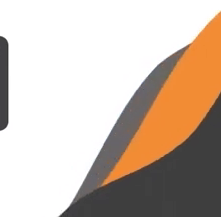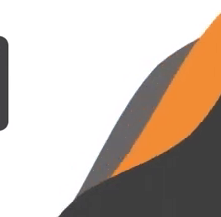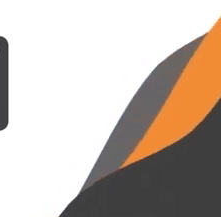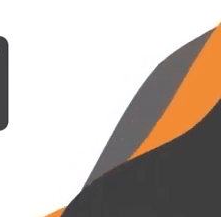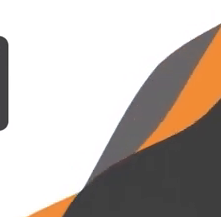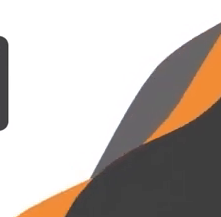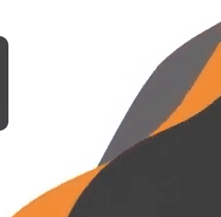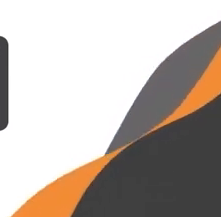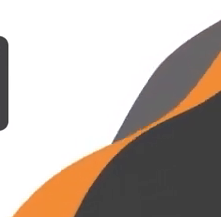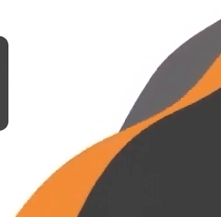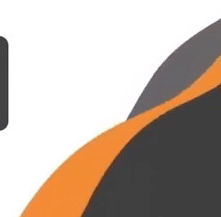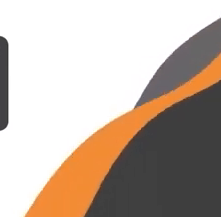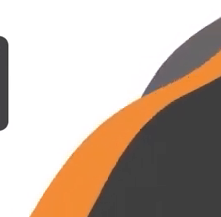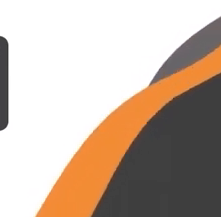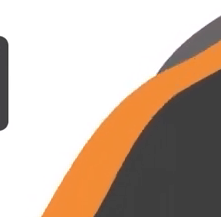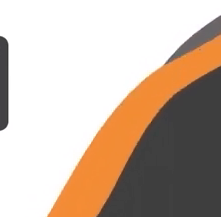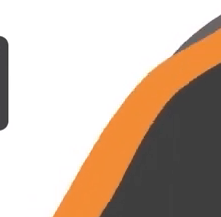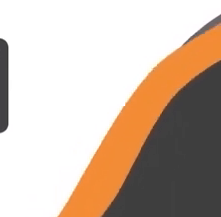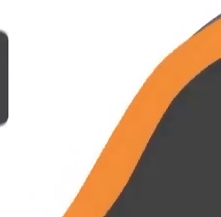Legenda por